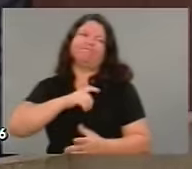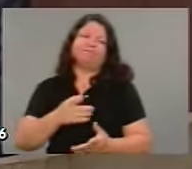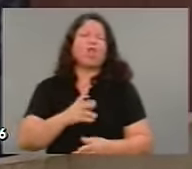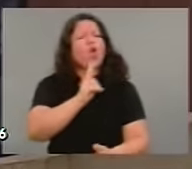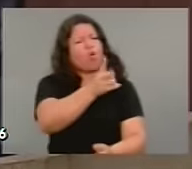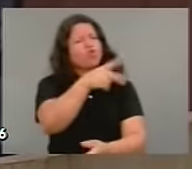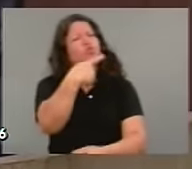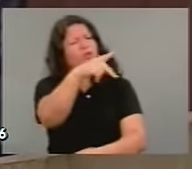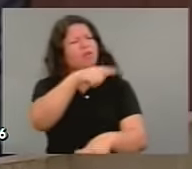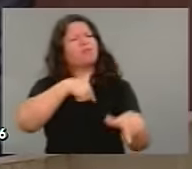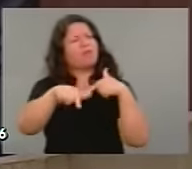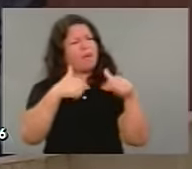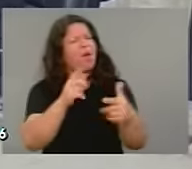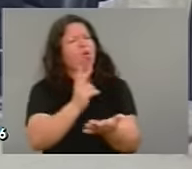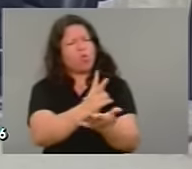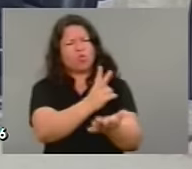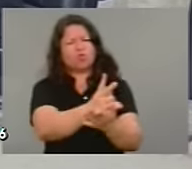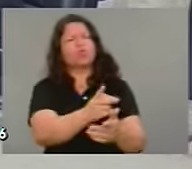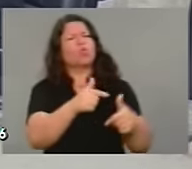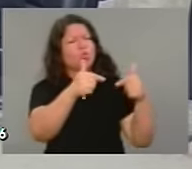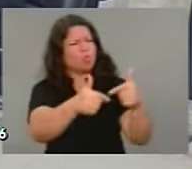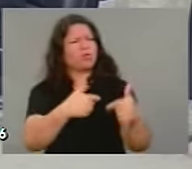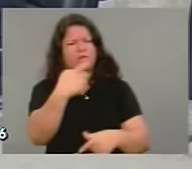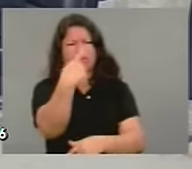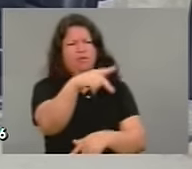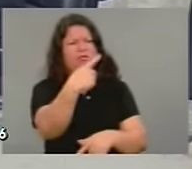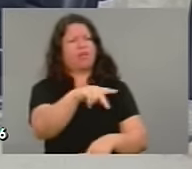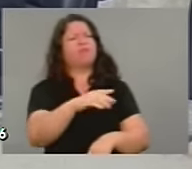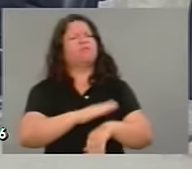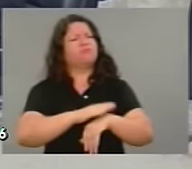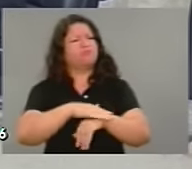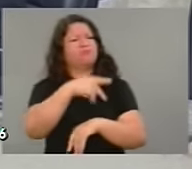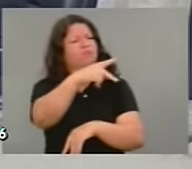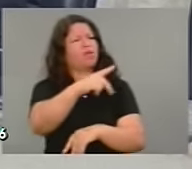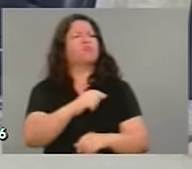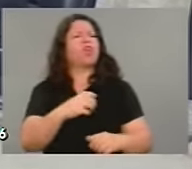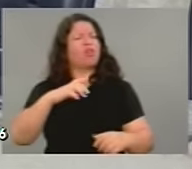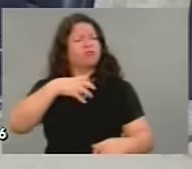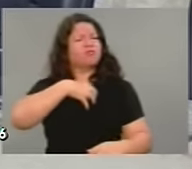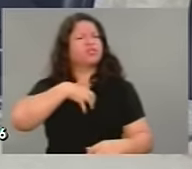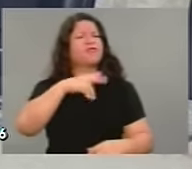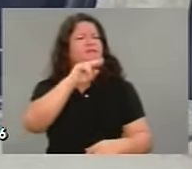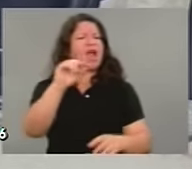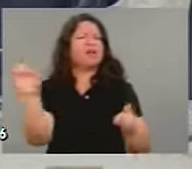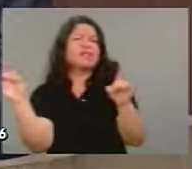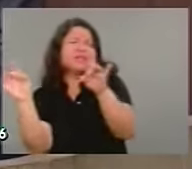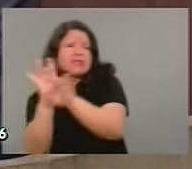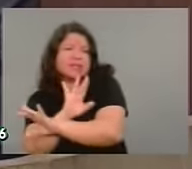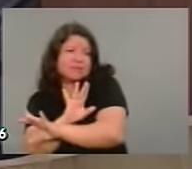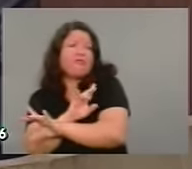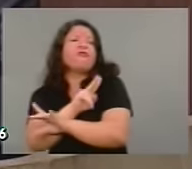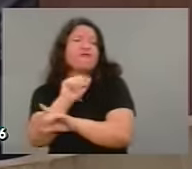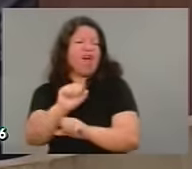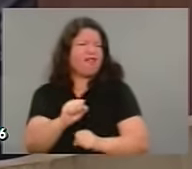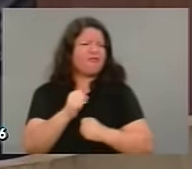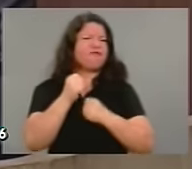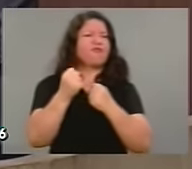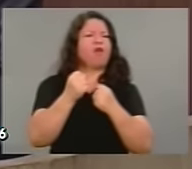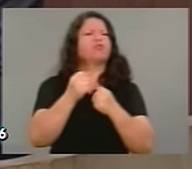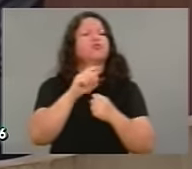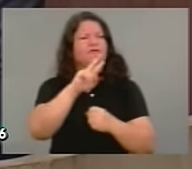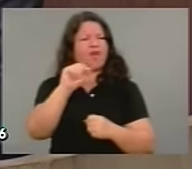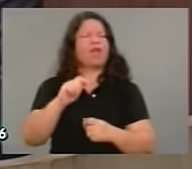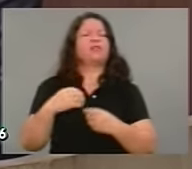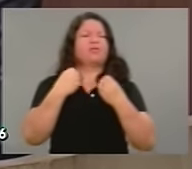seu trabalho, deputado, que sem dúvida alguma, acredito que Vossa Excelência saia fortalecido desse episódio. Eu espero, eu espero, eu espero muito,